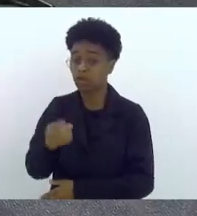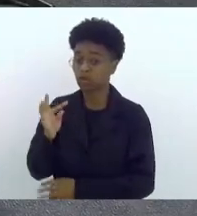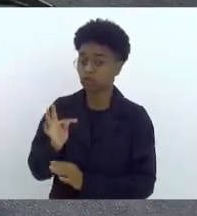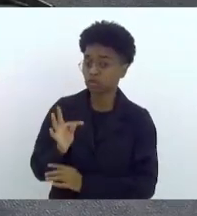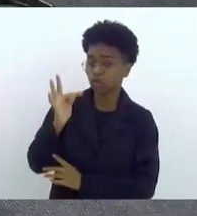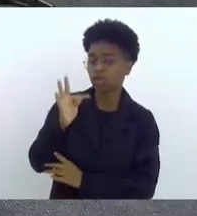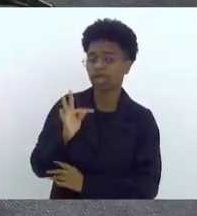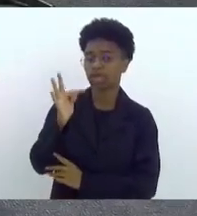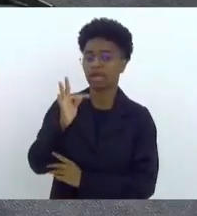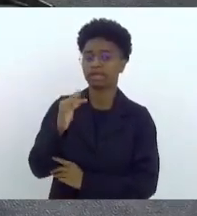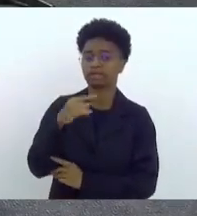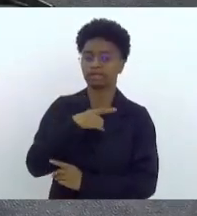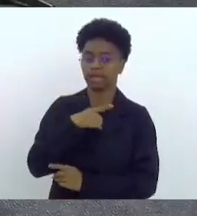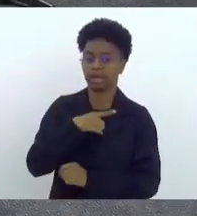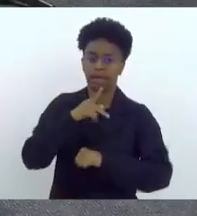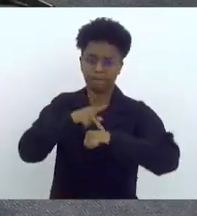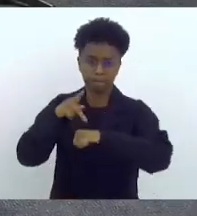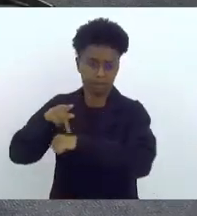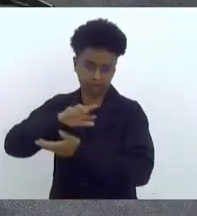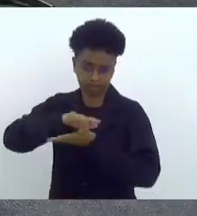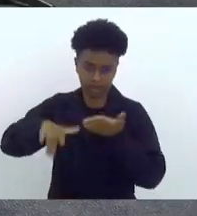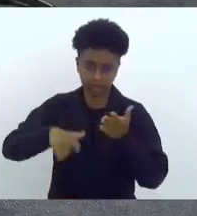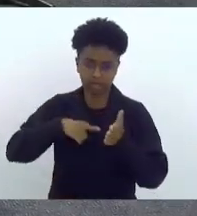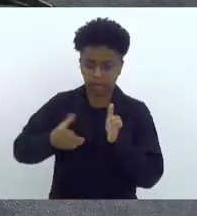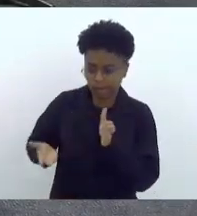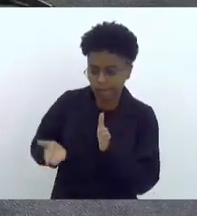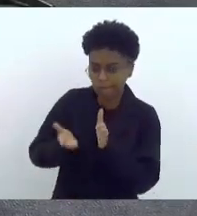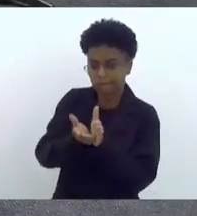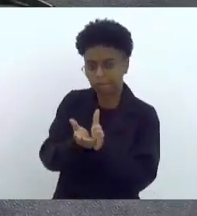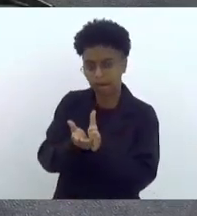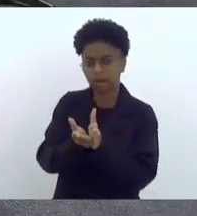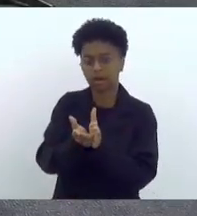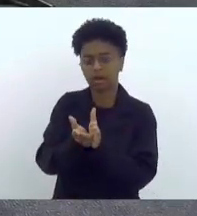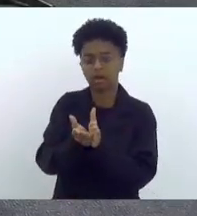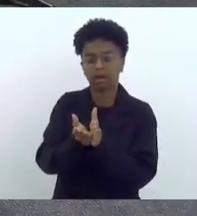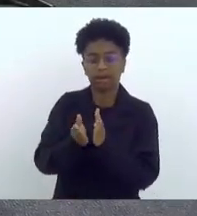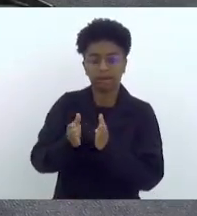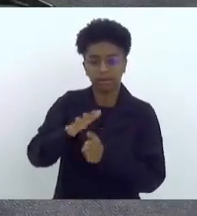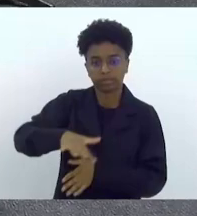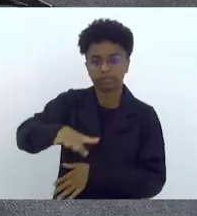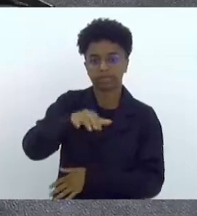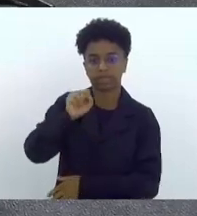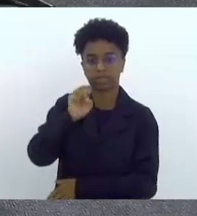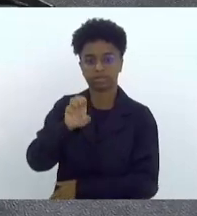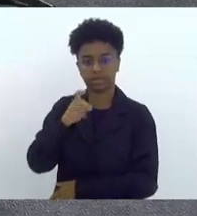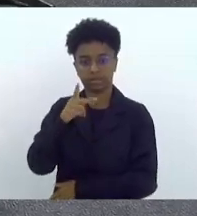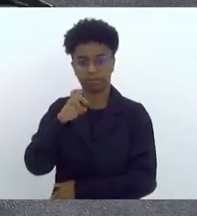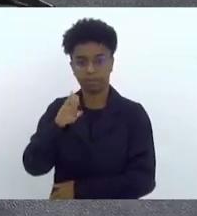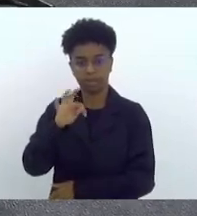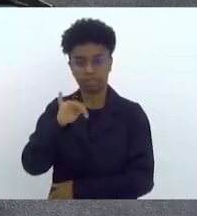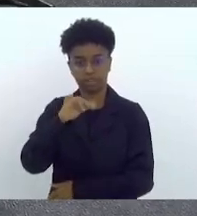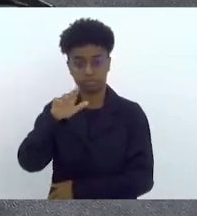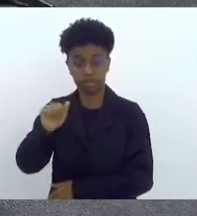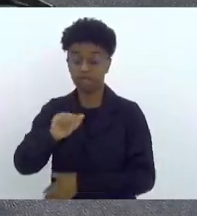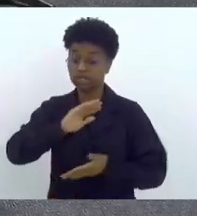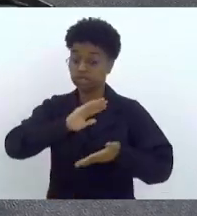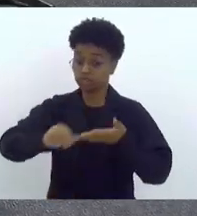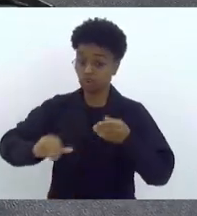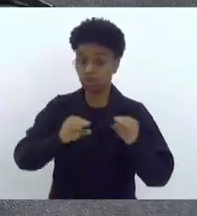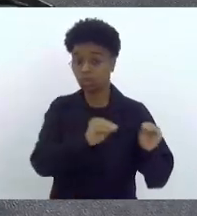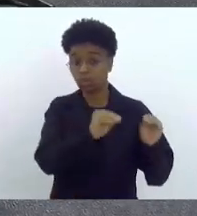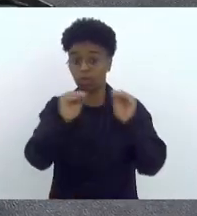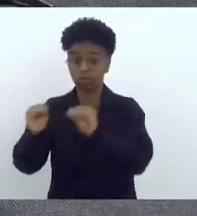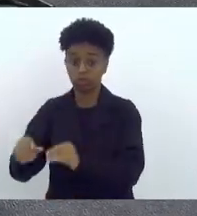minério, que tinha encostado lá na Baía de Guanabá, na Baía Deceptiva, tiraram de lá, foi para a Baía de Ilha Grande,